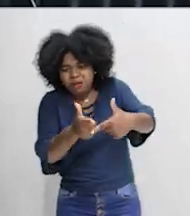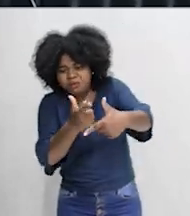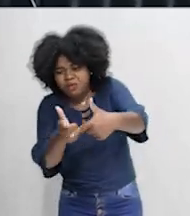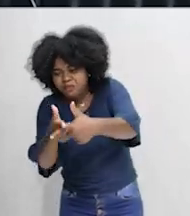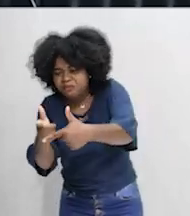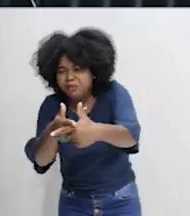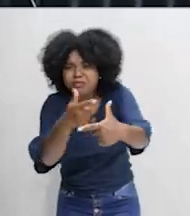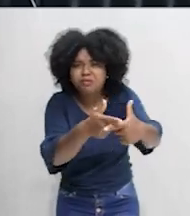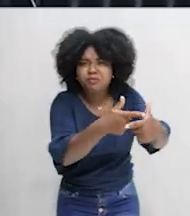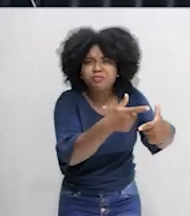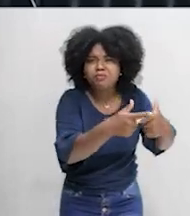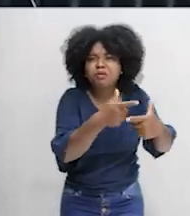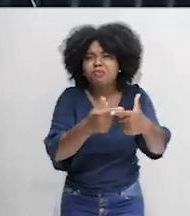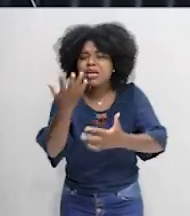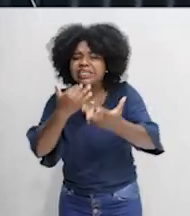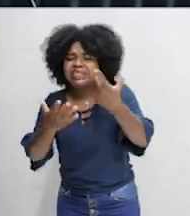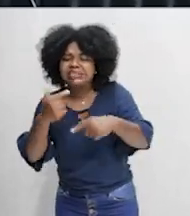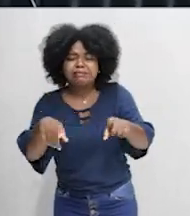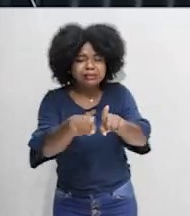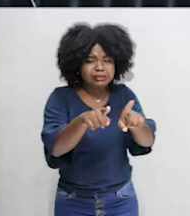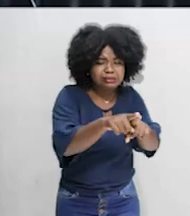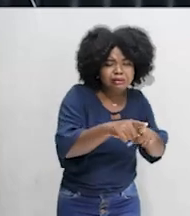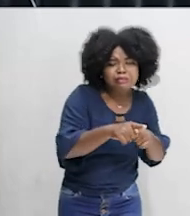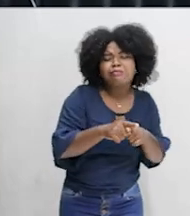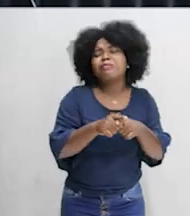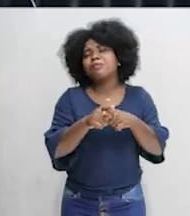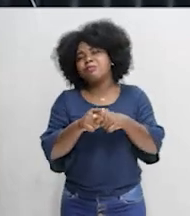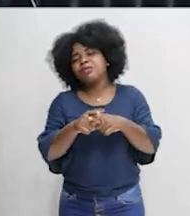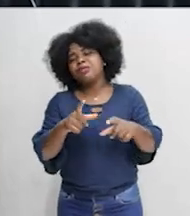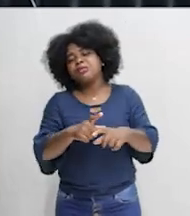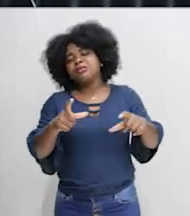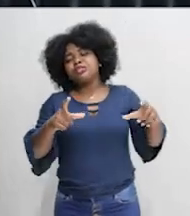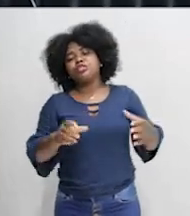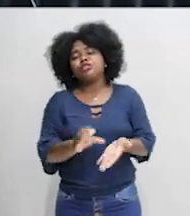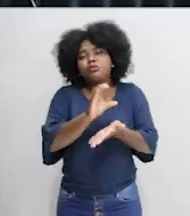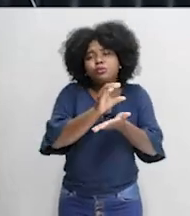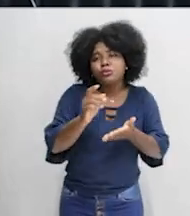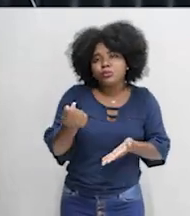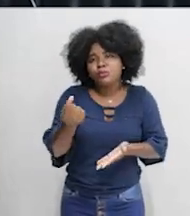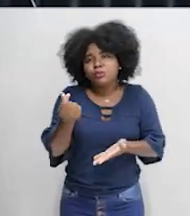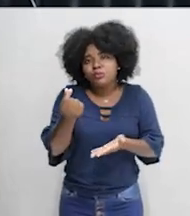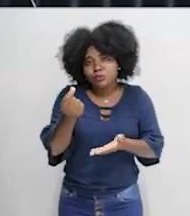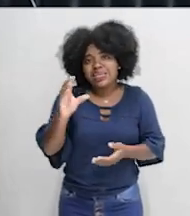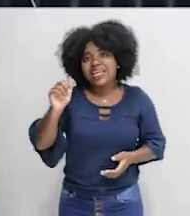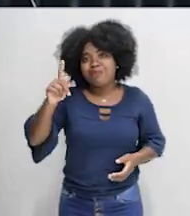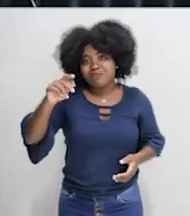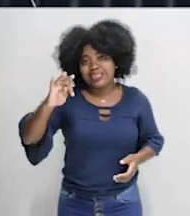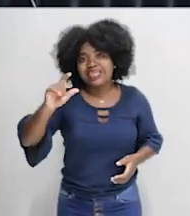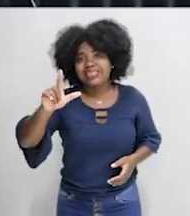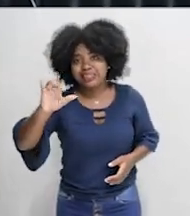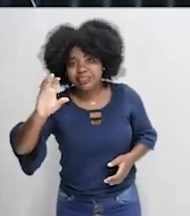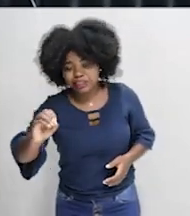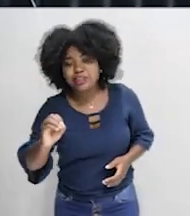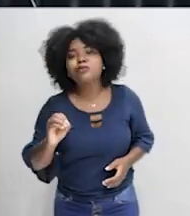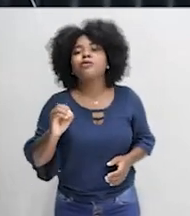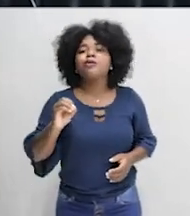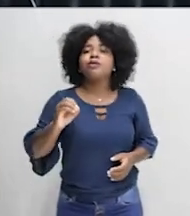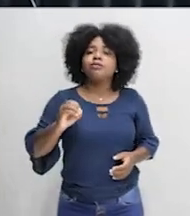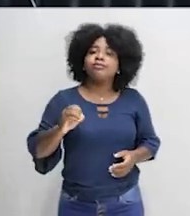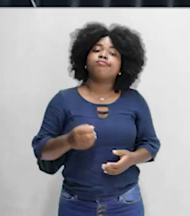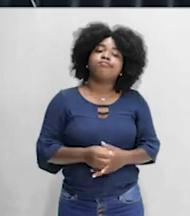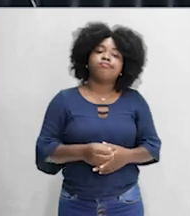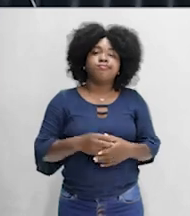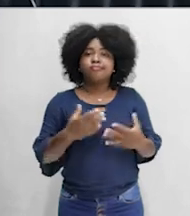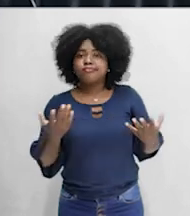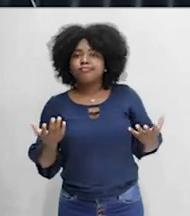básico, alimentação. Nós vamos ter também nesse processo a expansão do capitalismo, revoluções industriais acontecendo, claro, E tudo isso